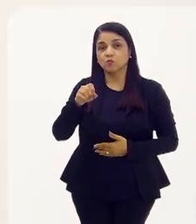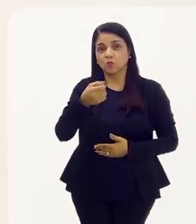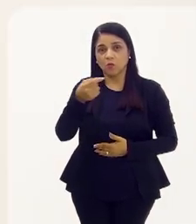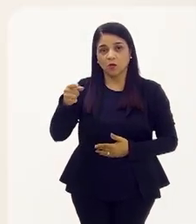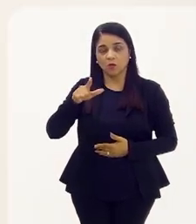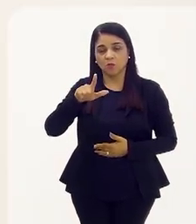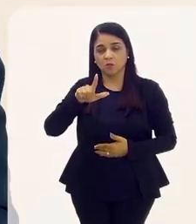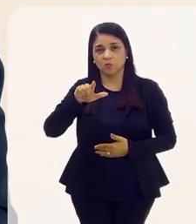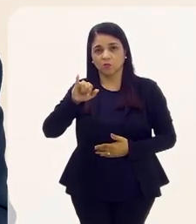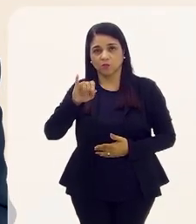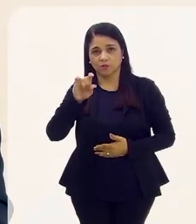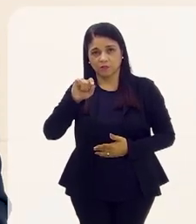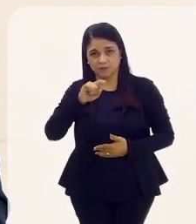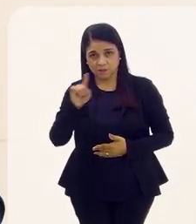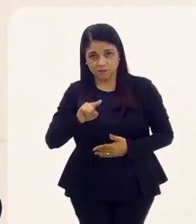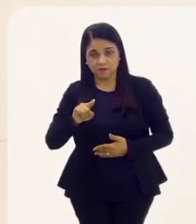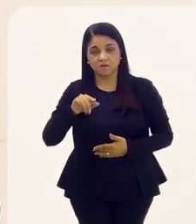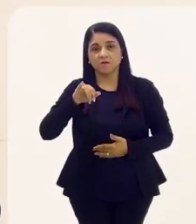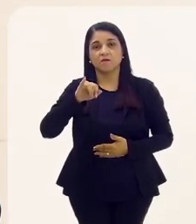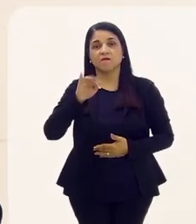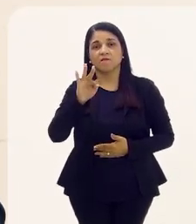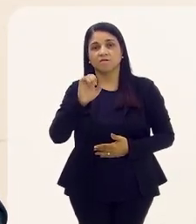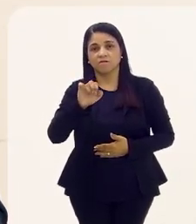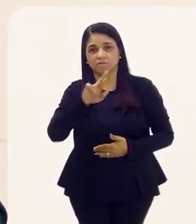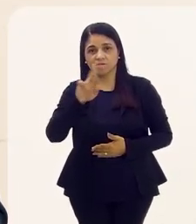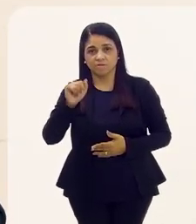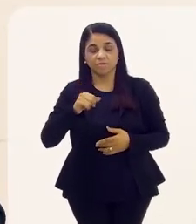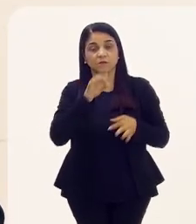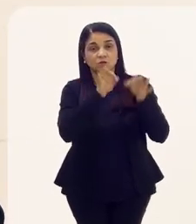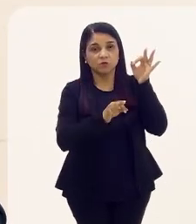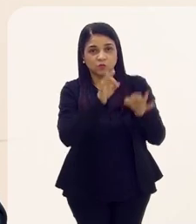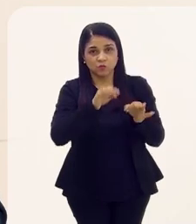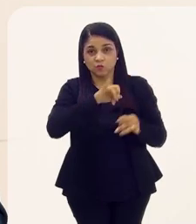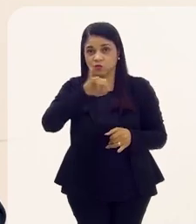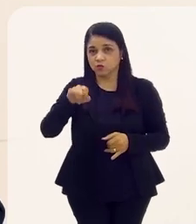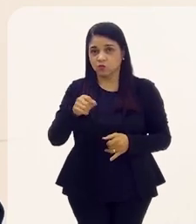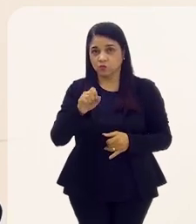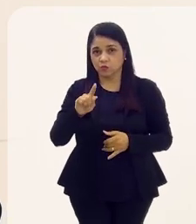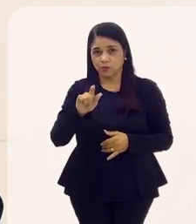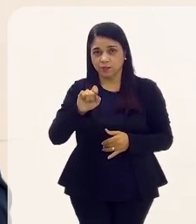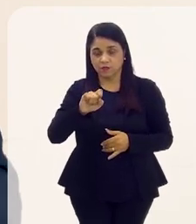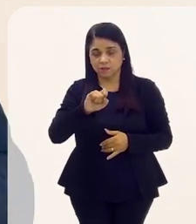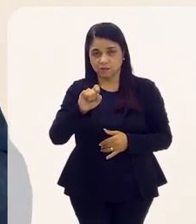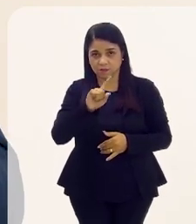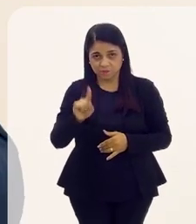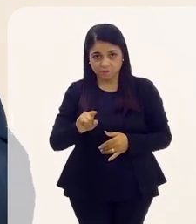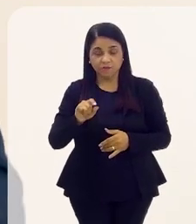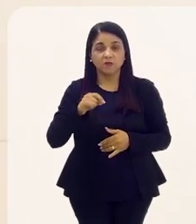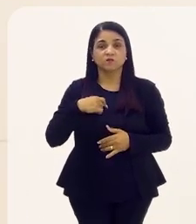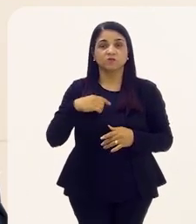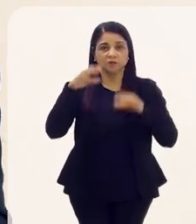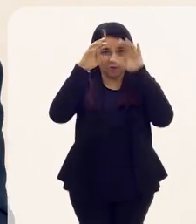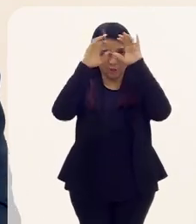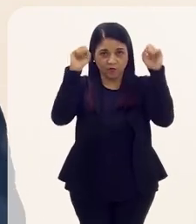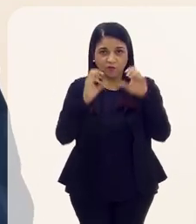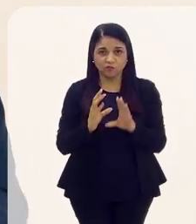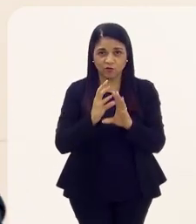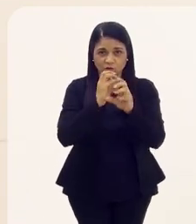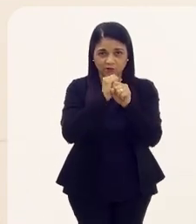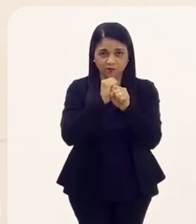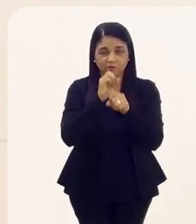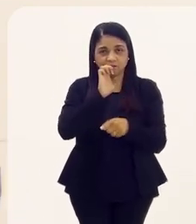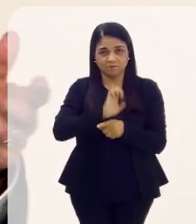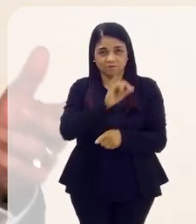Ferraz, que é juiz auxiliar da presidência do Tribunal de Justiça do Rio de Janeiro. Então, vamos ao nosso debate e